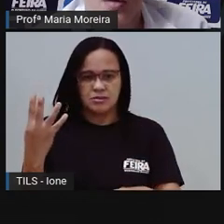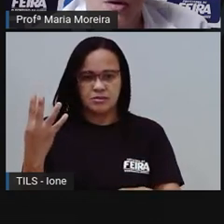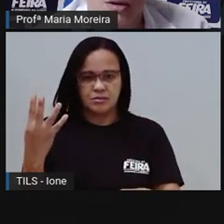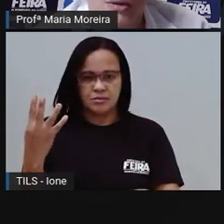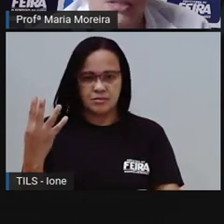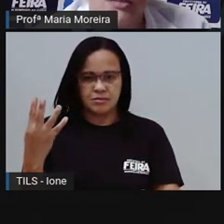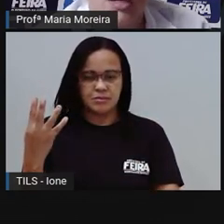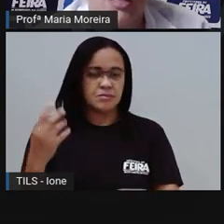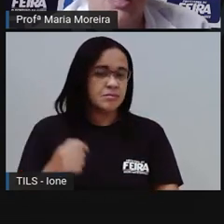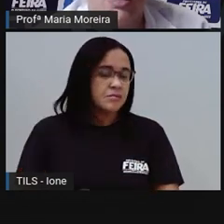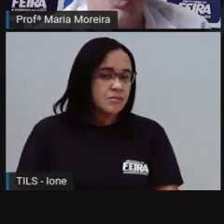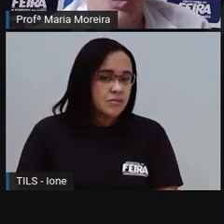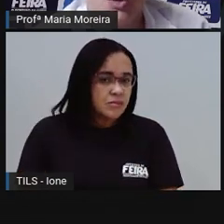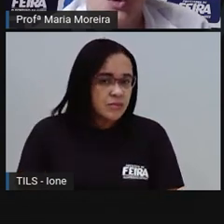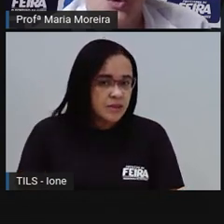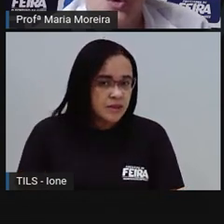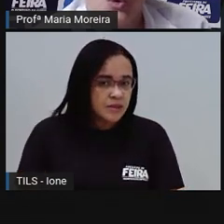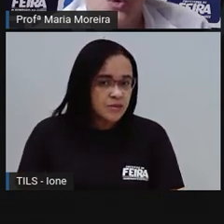Que é igual a quanto, ó?